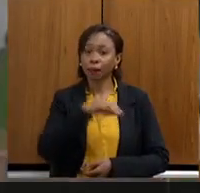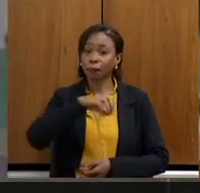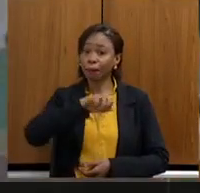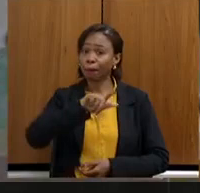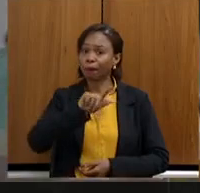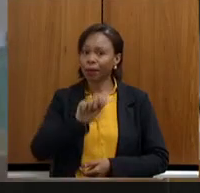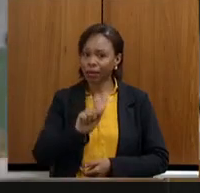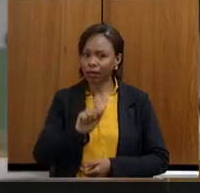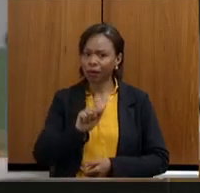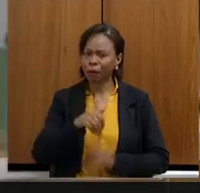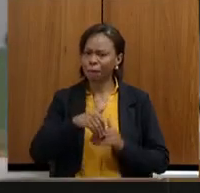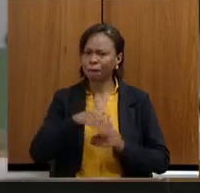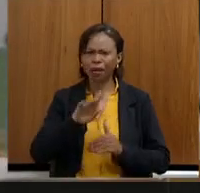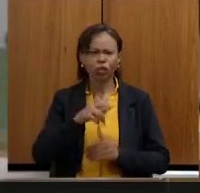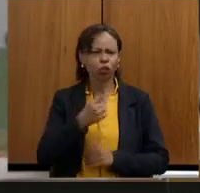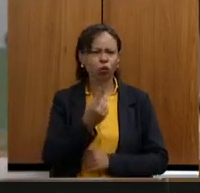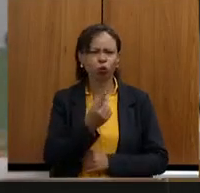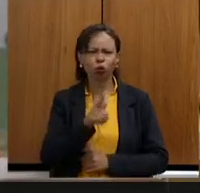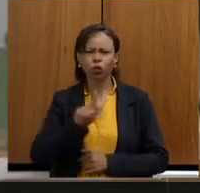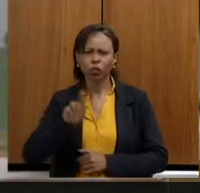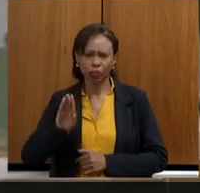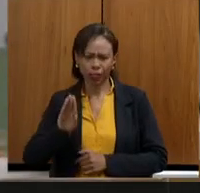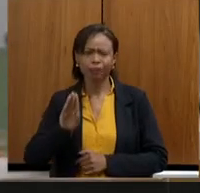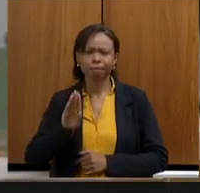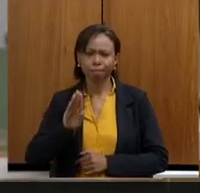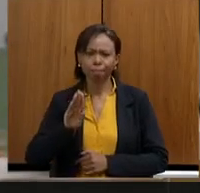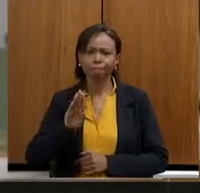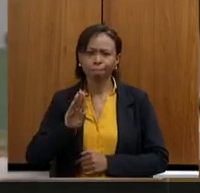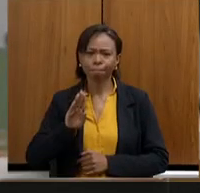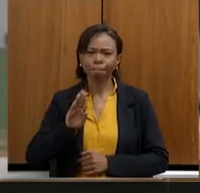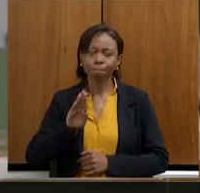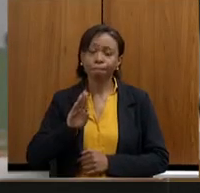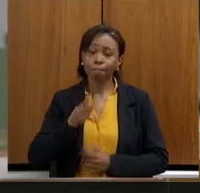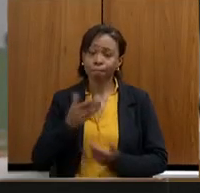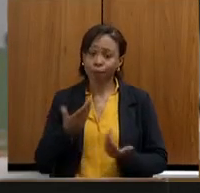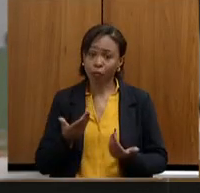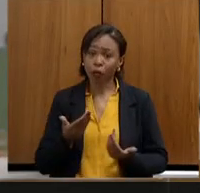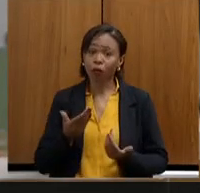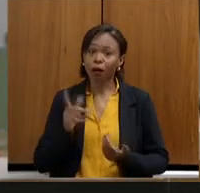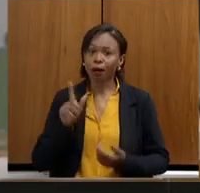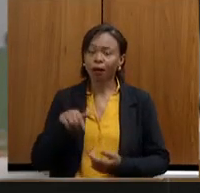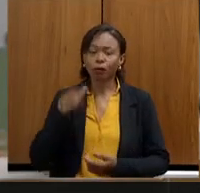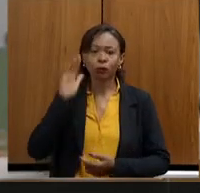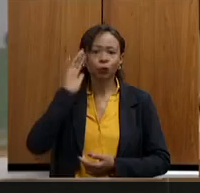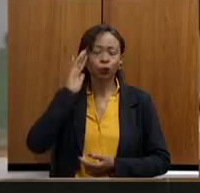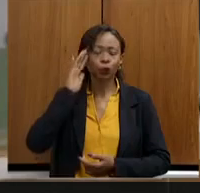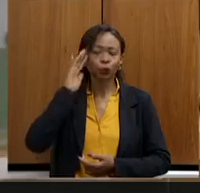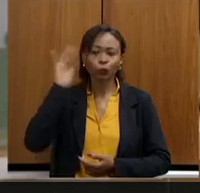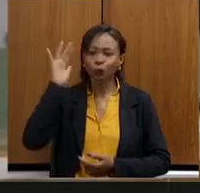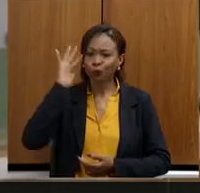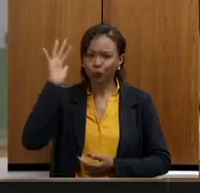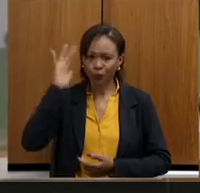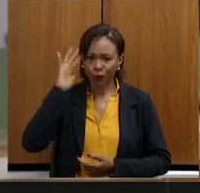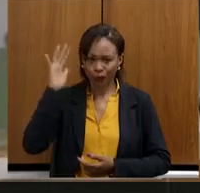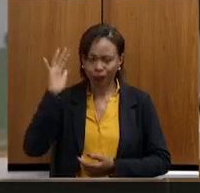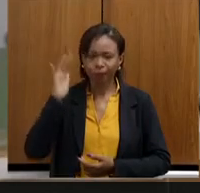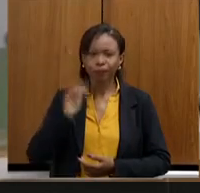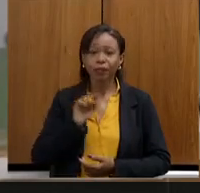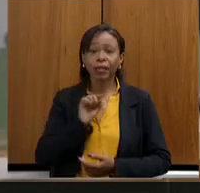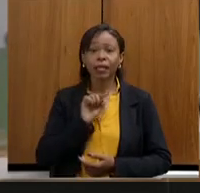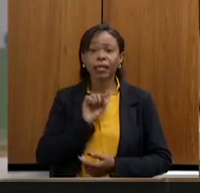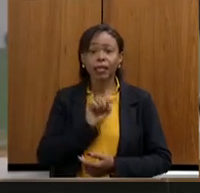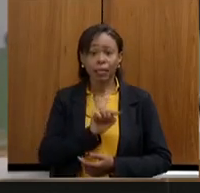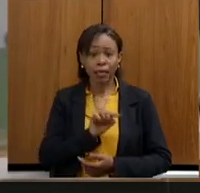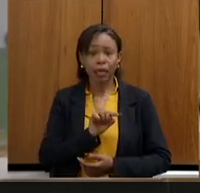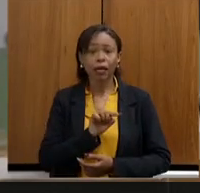um giga pico. Então, realmente, é um sonho. E não só lá